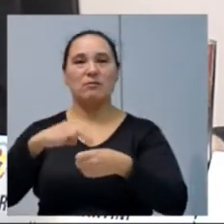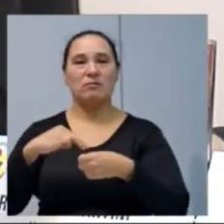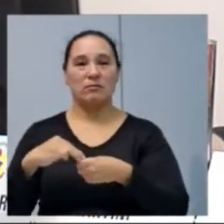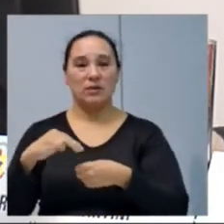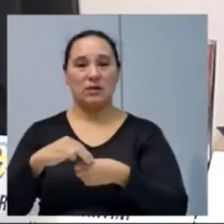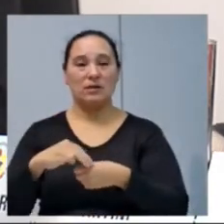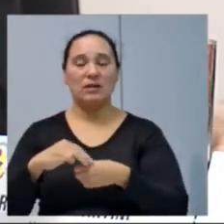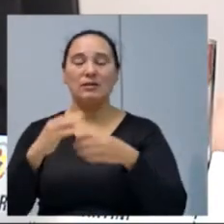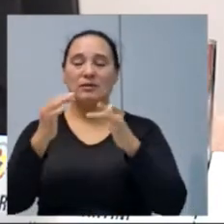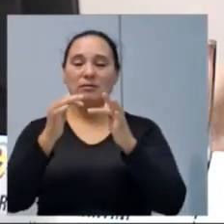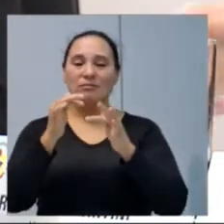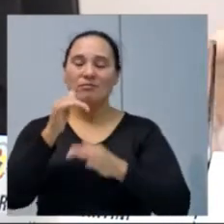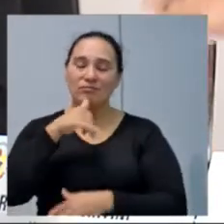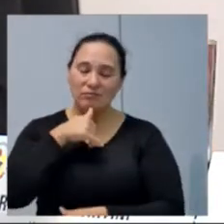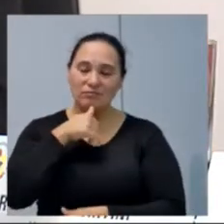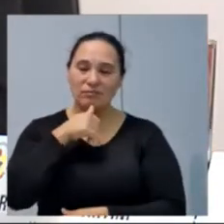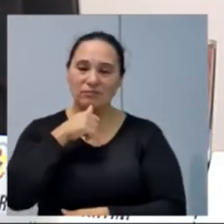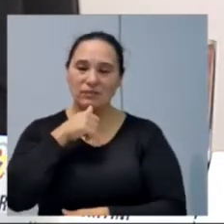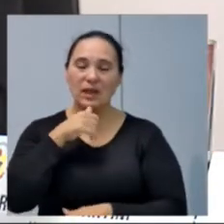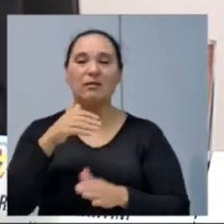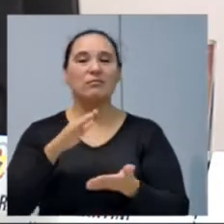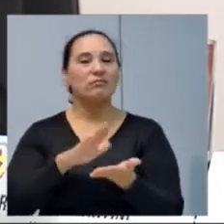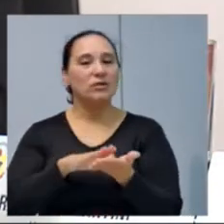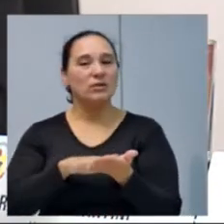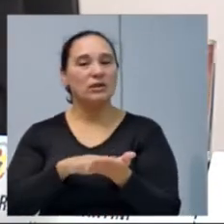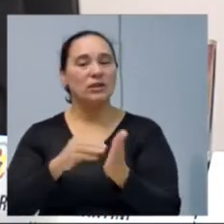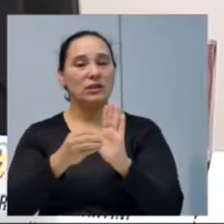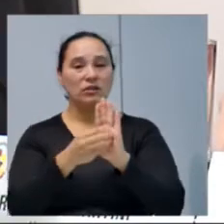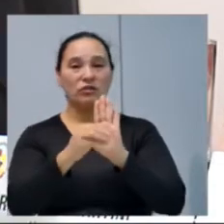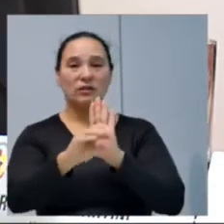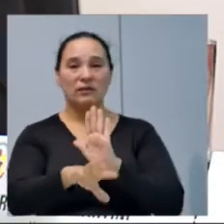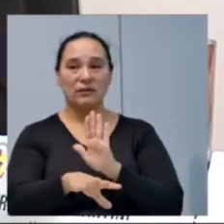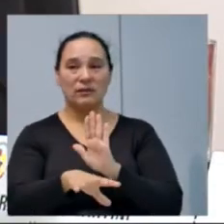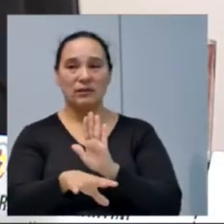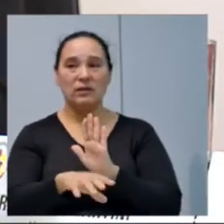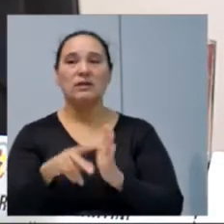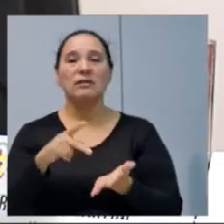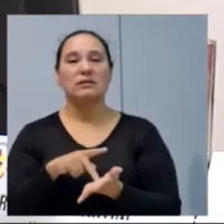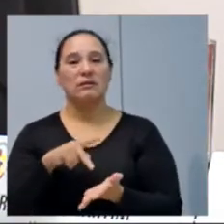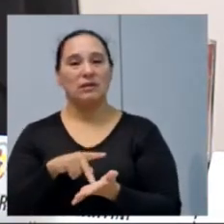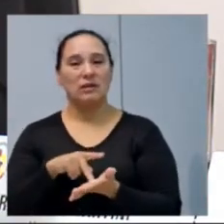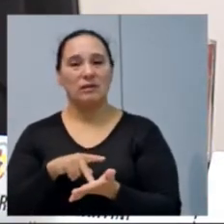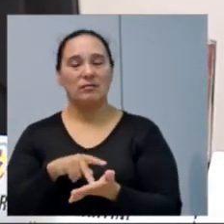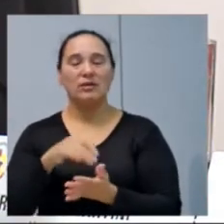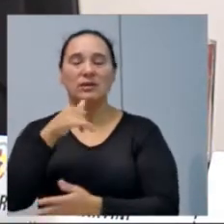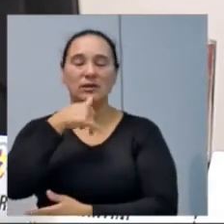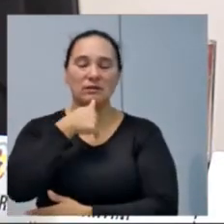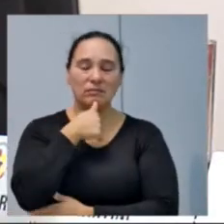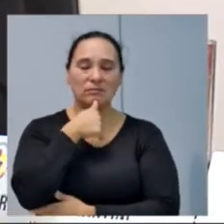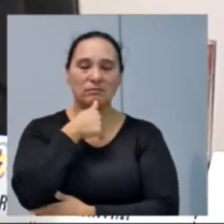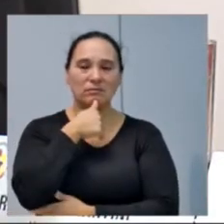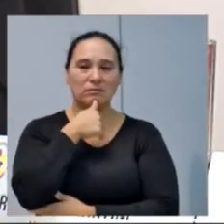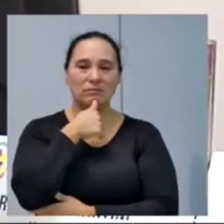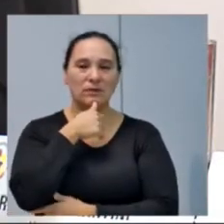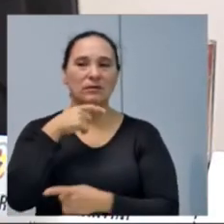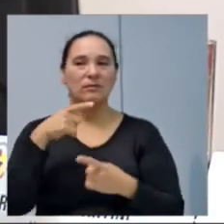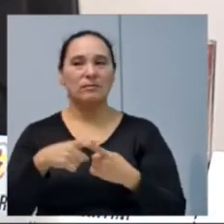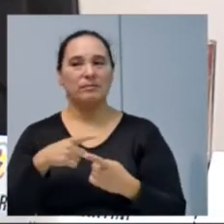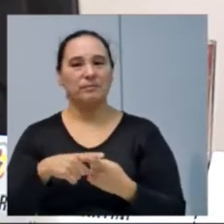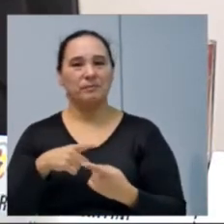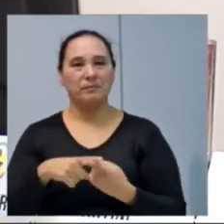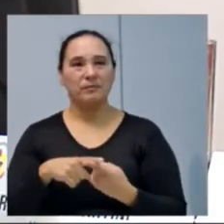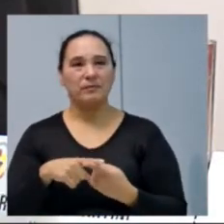e que, infelizmente, aqui está pautada nessa indicação que, com certeza, nos causa tristeza, porque